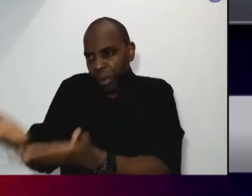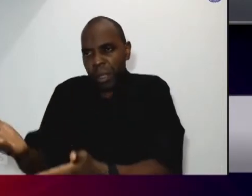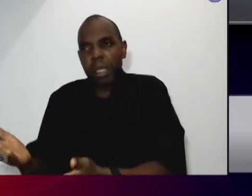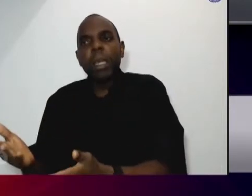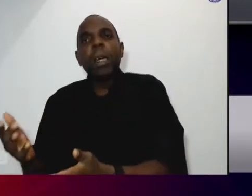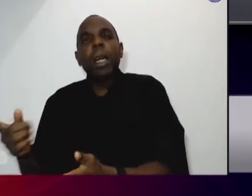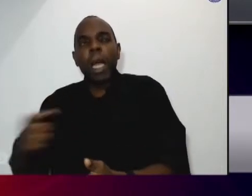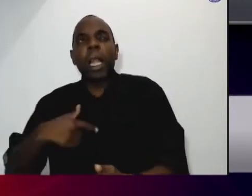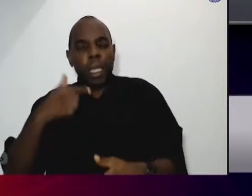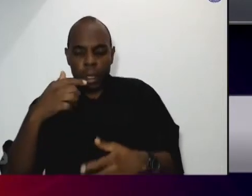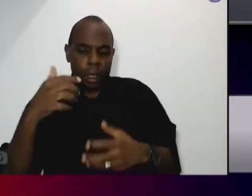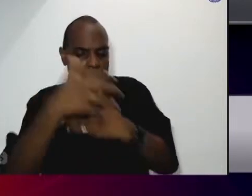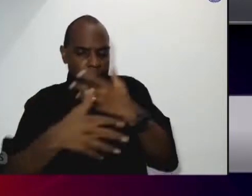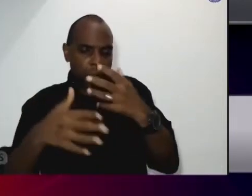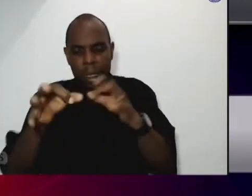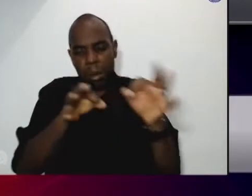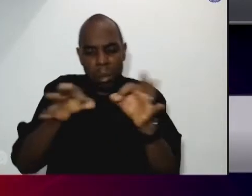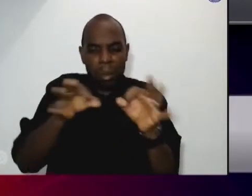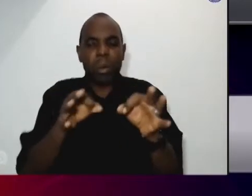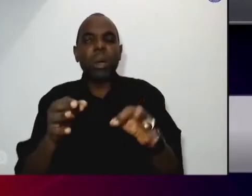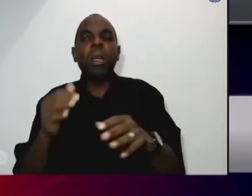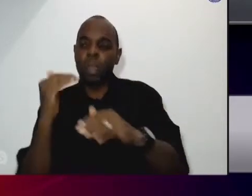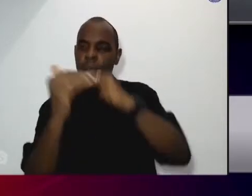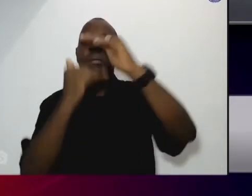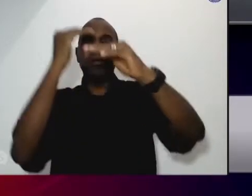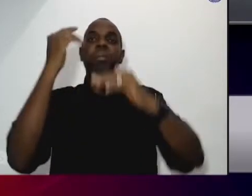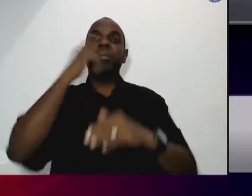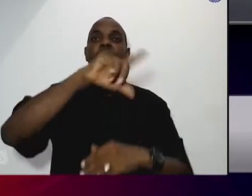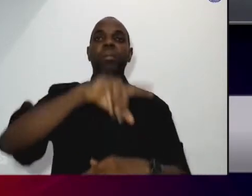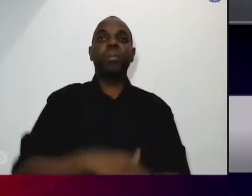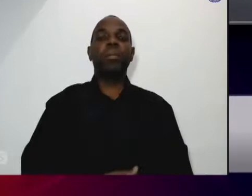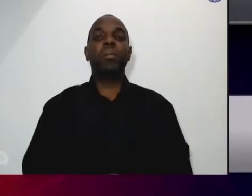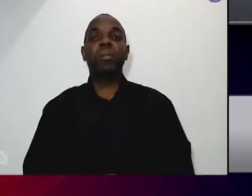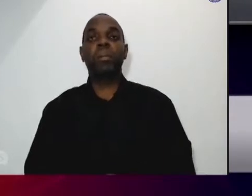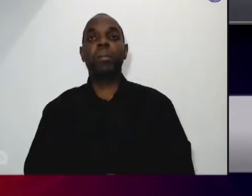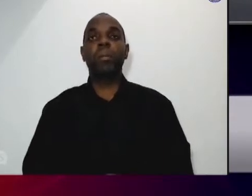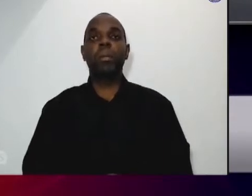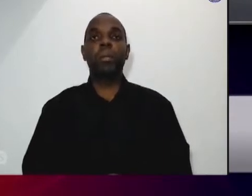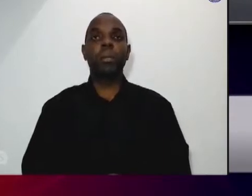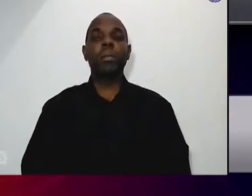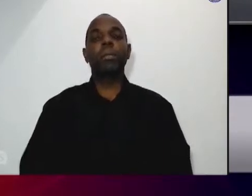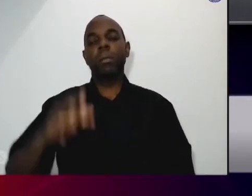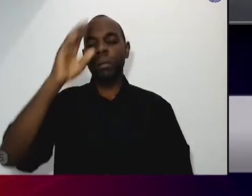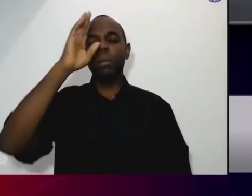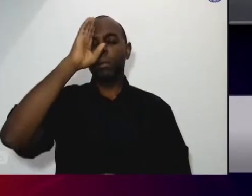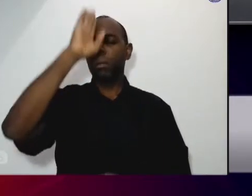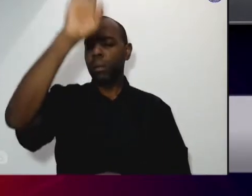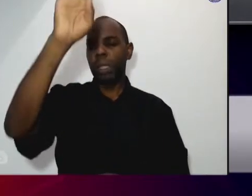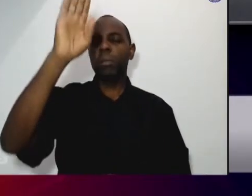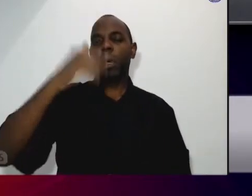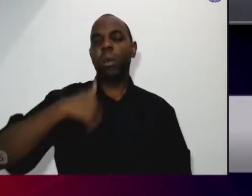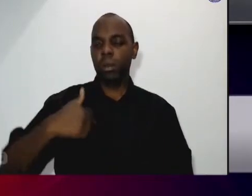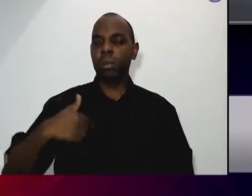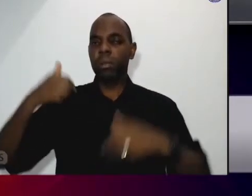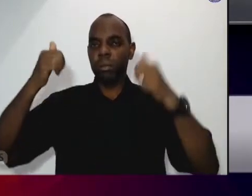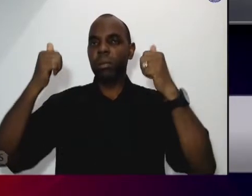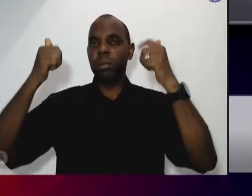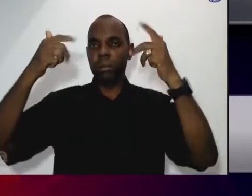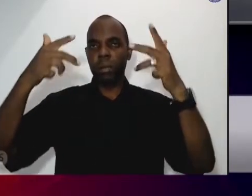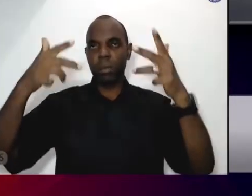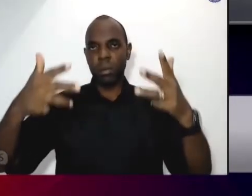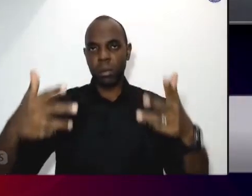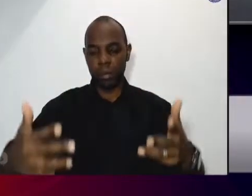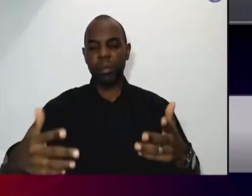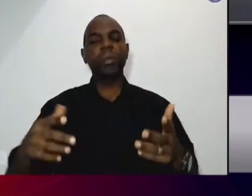Então, eu... Mas a parte principal da mensagem que eu gostaria de deixar aqui hoje é a